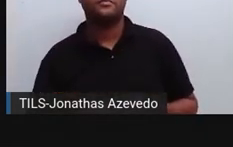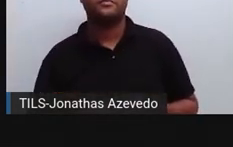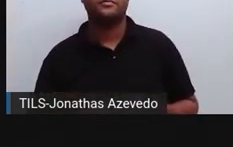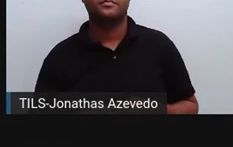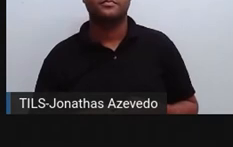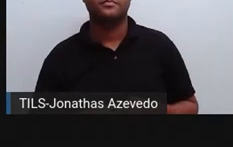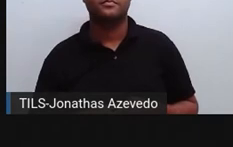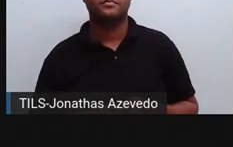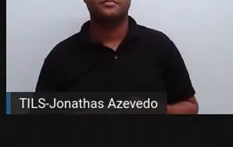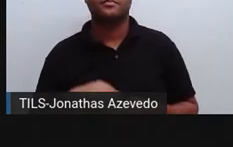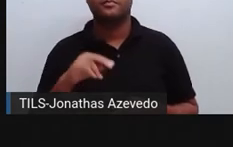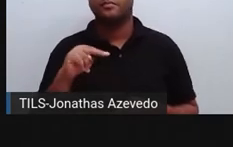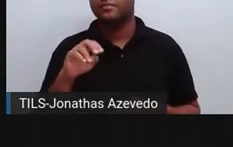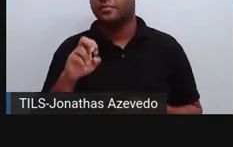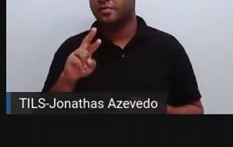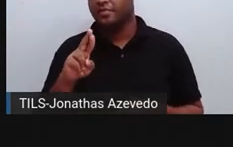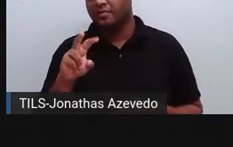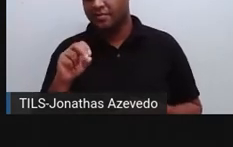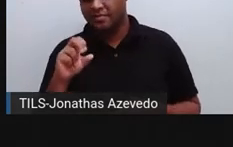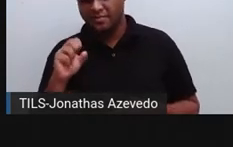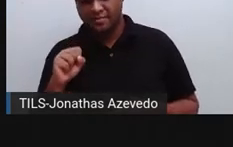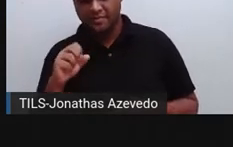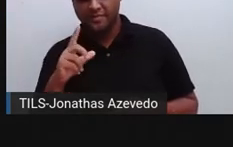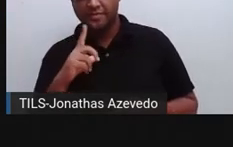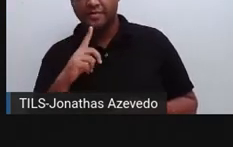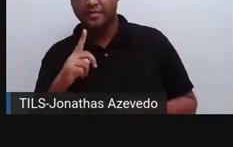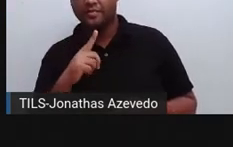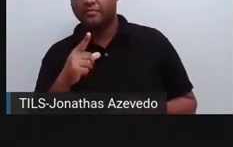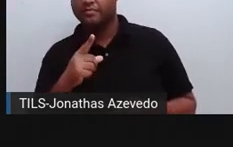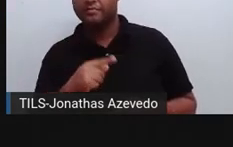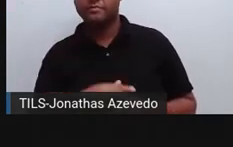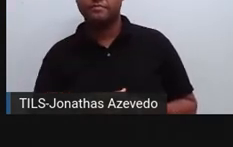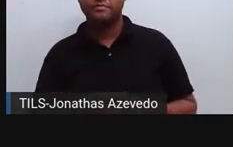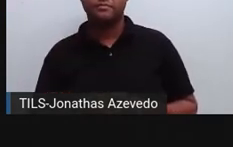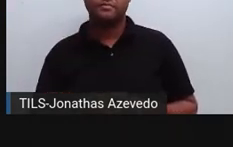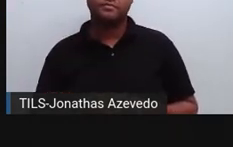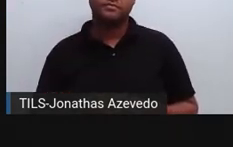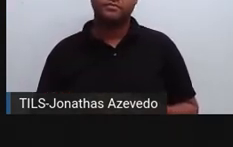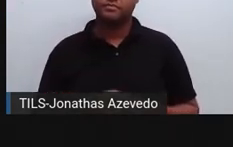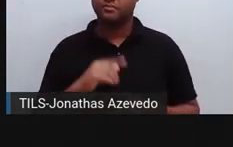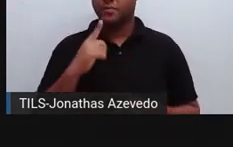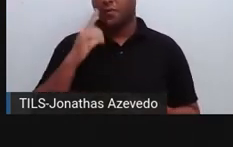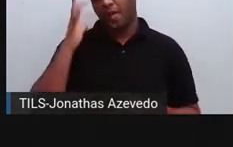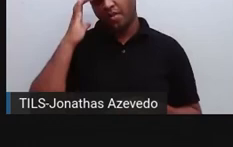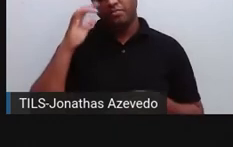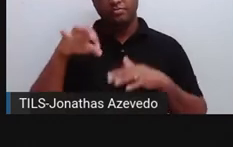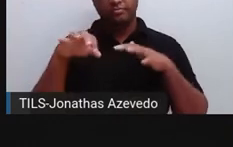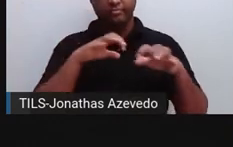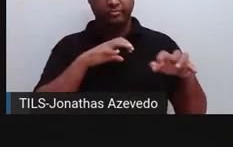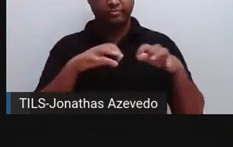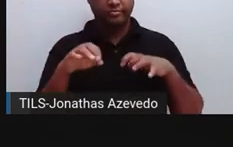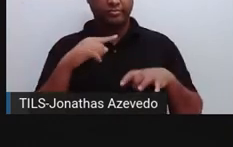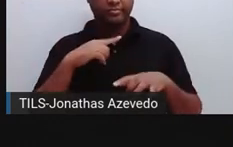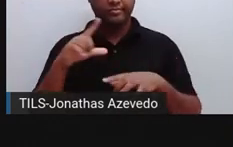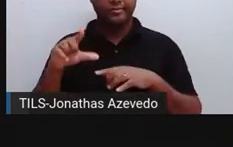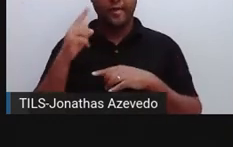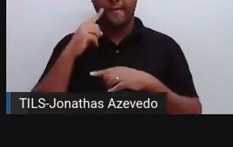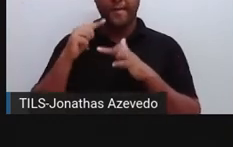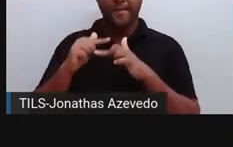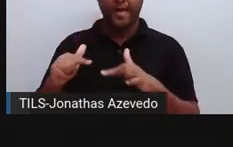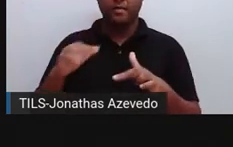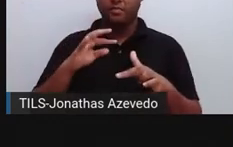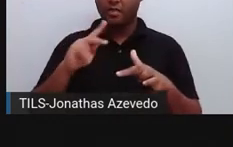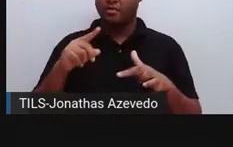Nervos e gânglios. Achei nervos e gânglios. Eu acho que é divisão do sistema nervoso autônomo que inibe as funções dos